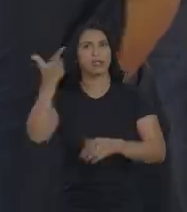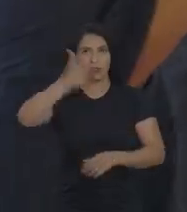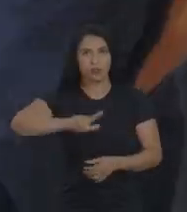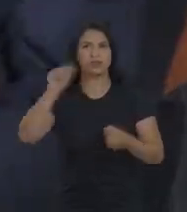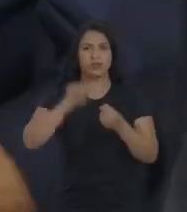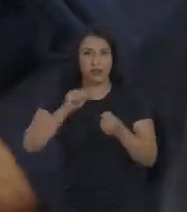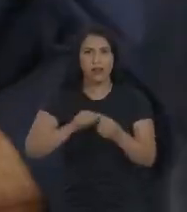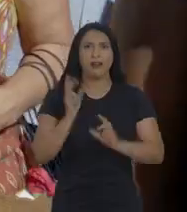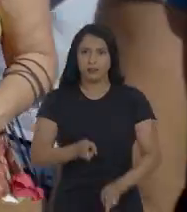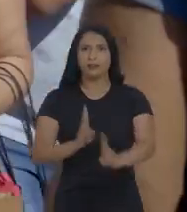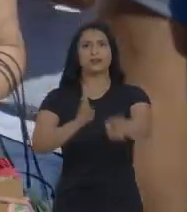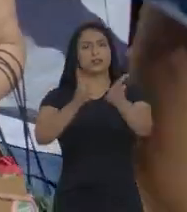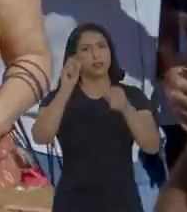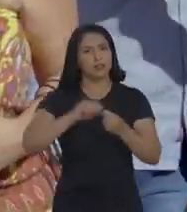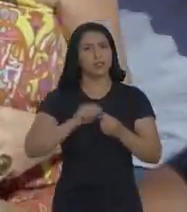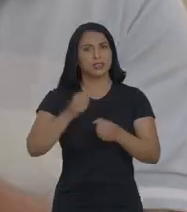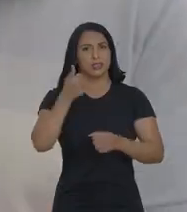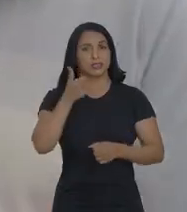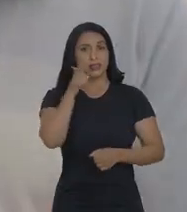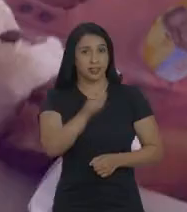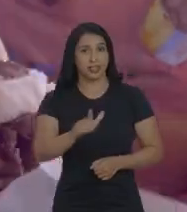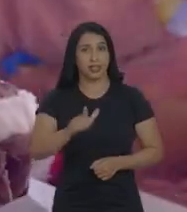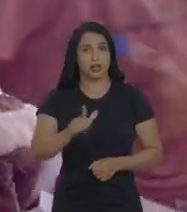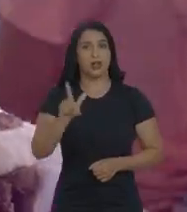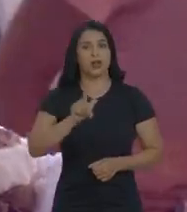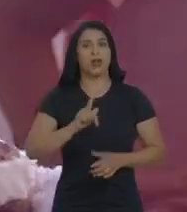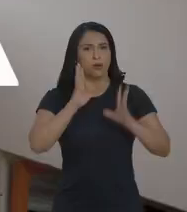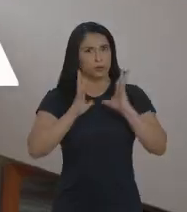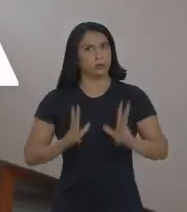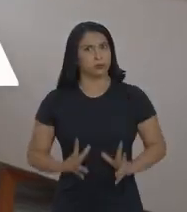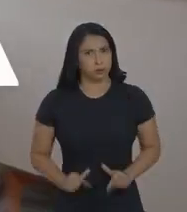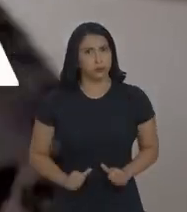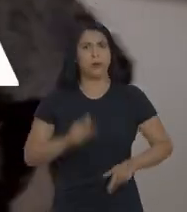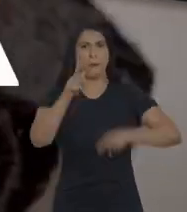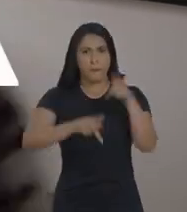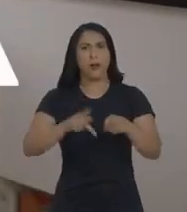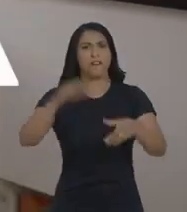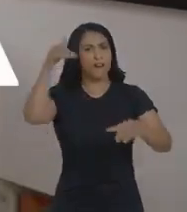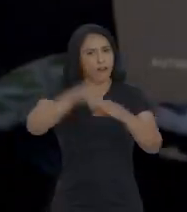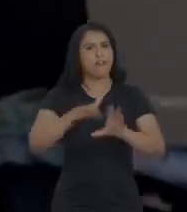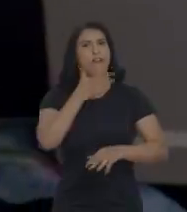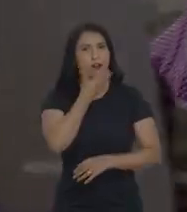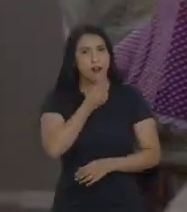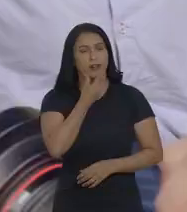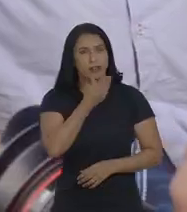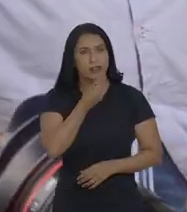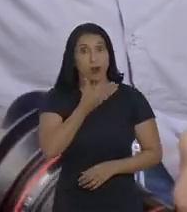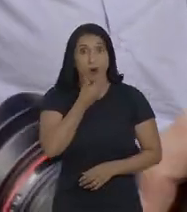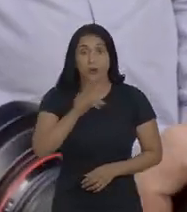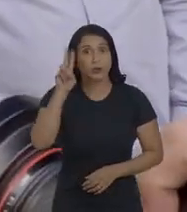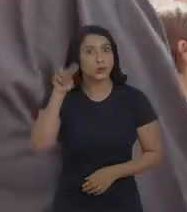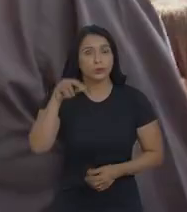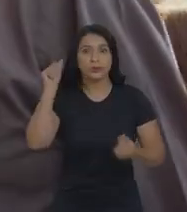Ele está fazendo. E vai fazer. Ele continua fazendo, senhor vai ganhar. Hollenbeck é um árabe-chalipo, Hollenbeck é do pobão, galera. Bote no homem.